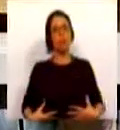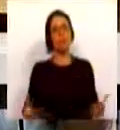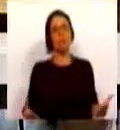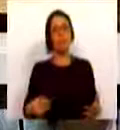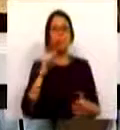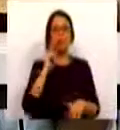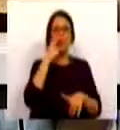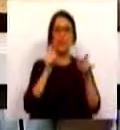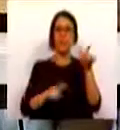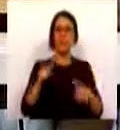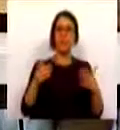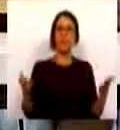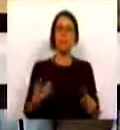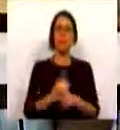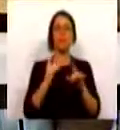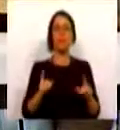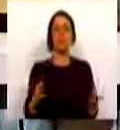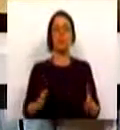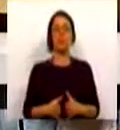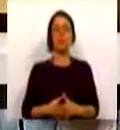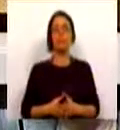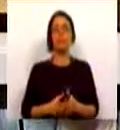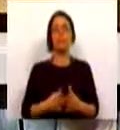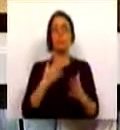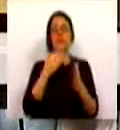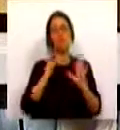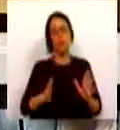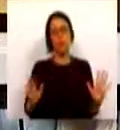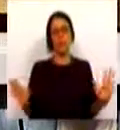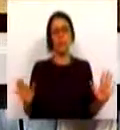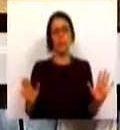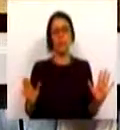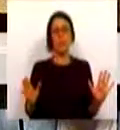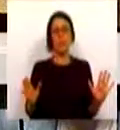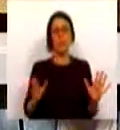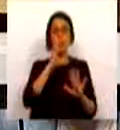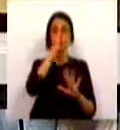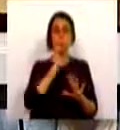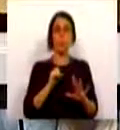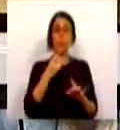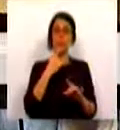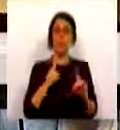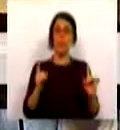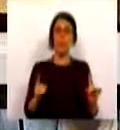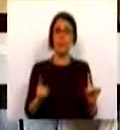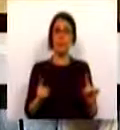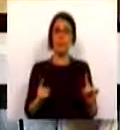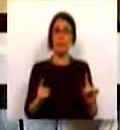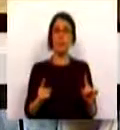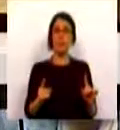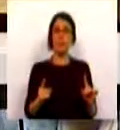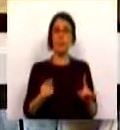Proteção Civil, porque, convenhamos, o Governo disse e